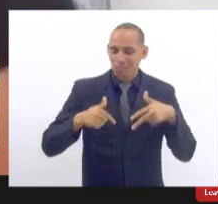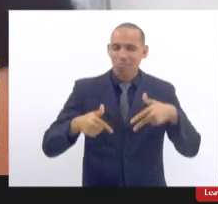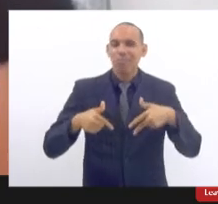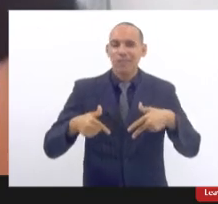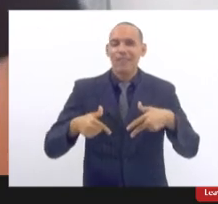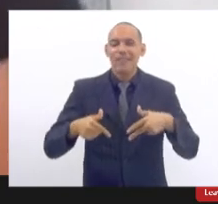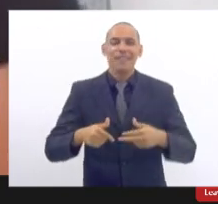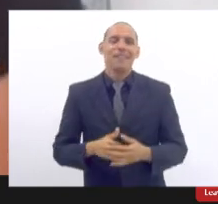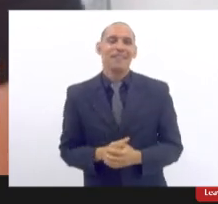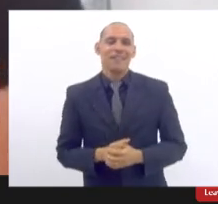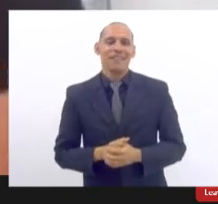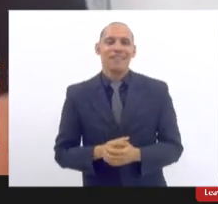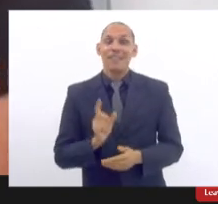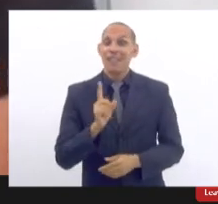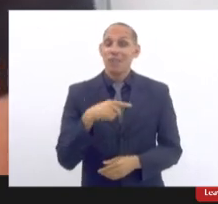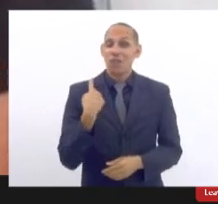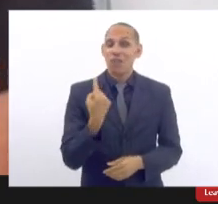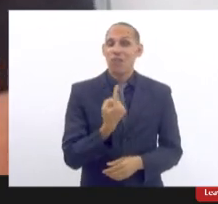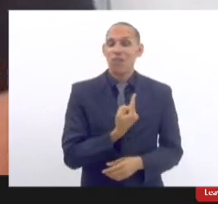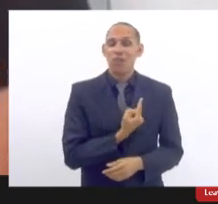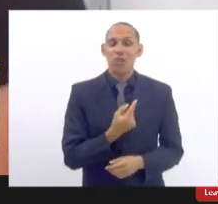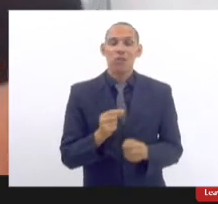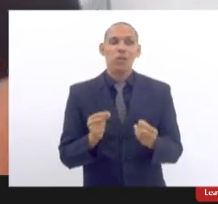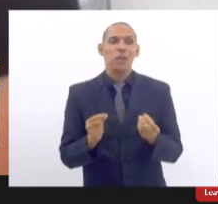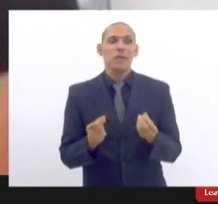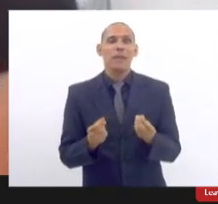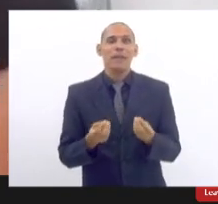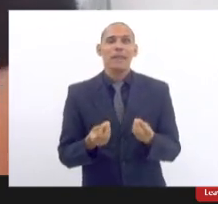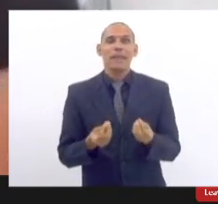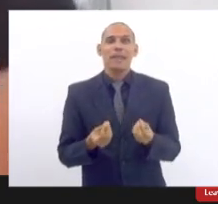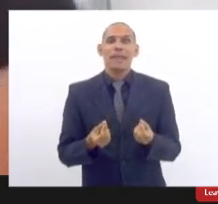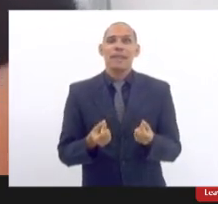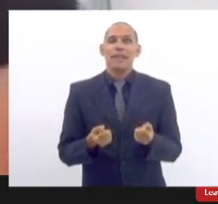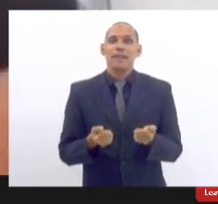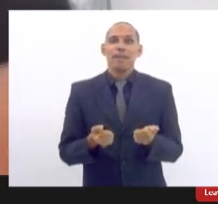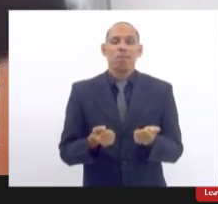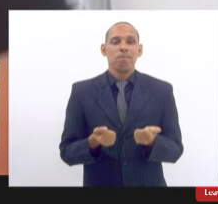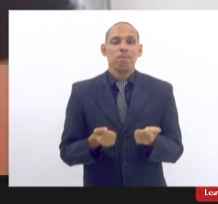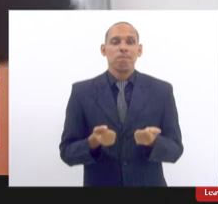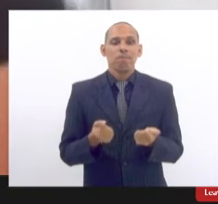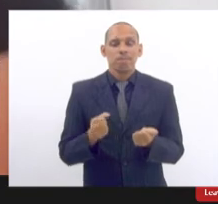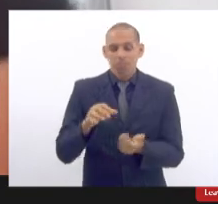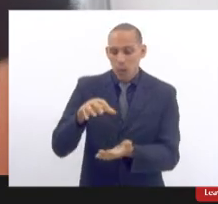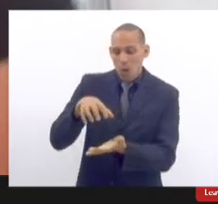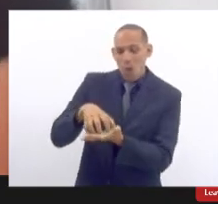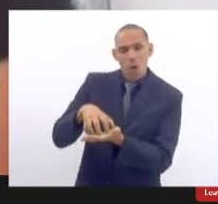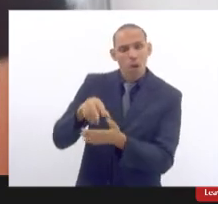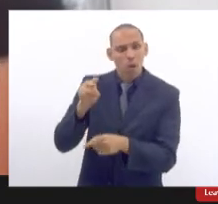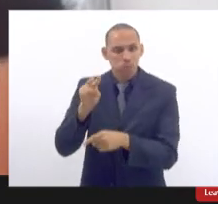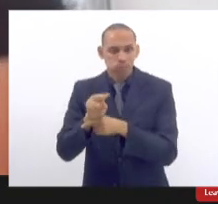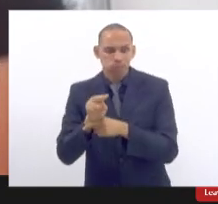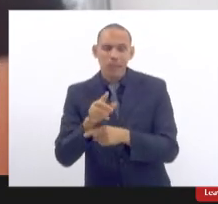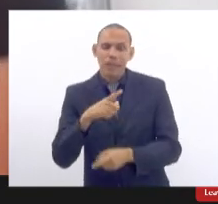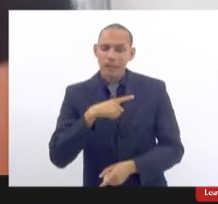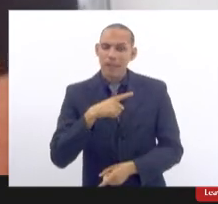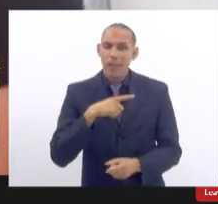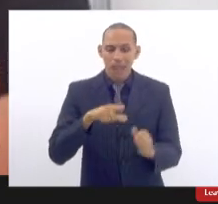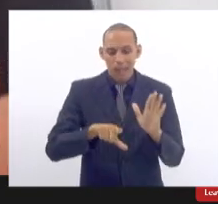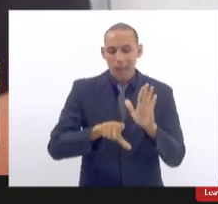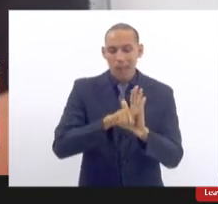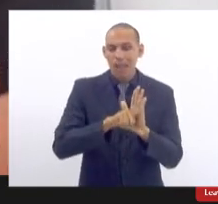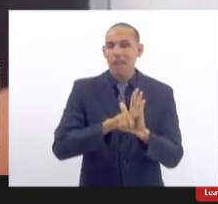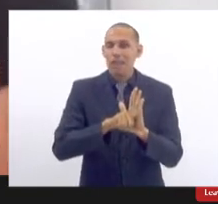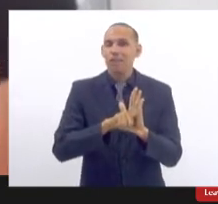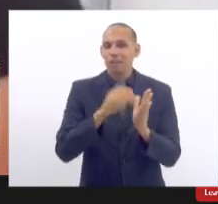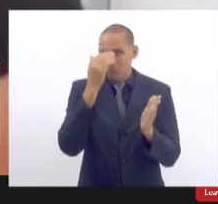ativista a gente ver ter organismo de fiscalização da jureza mas